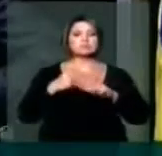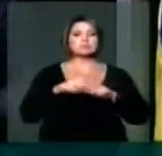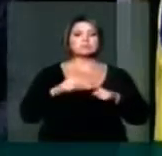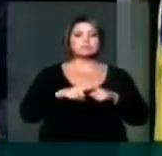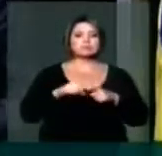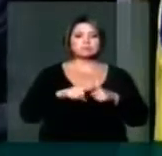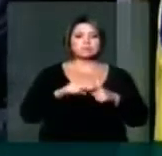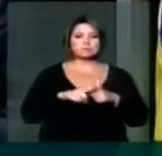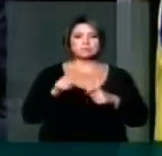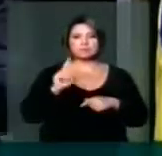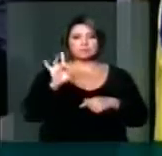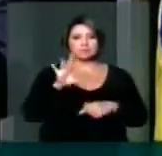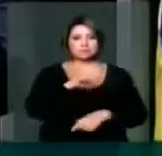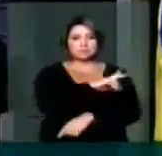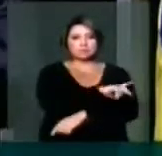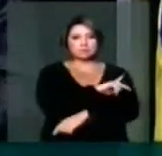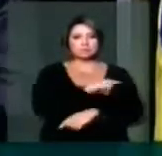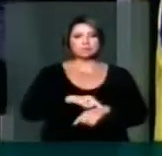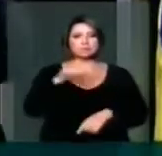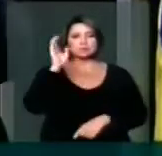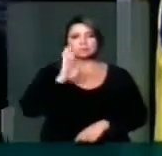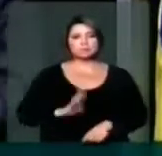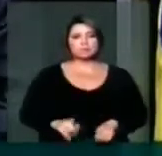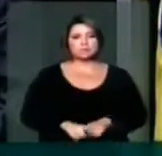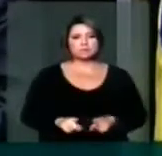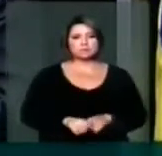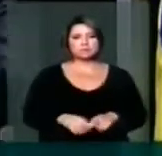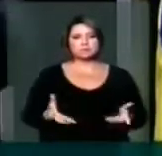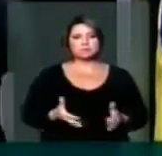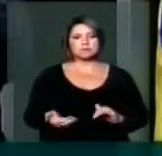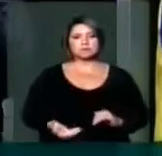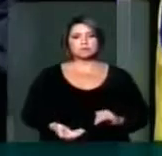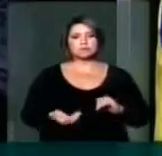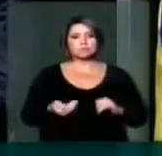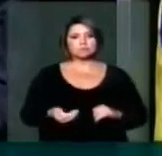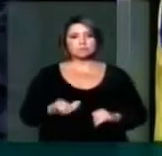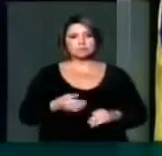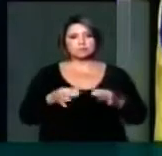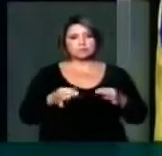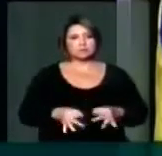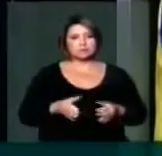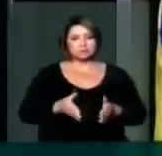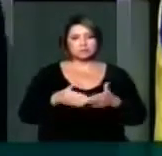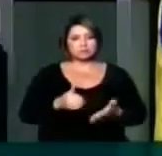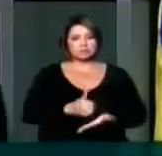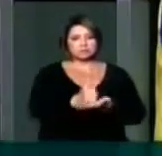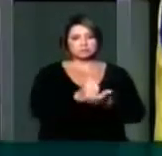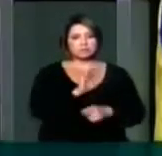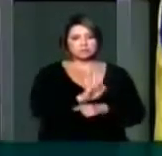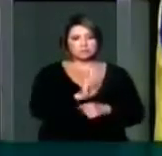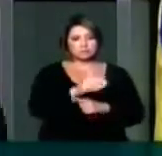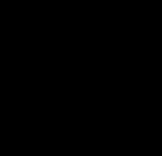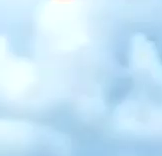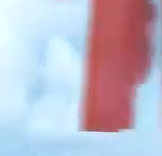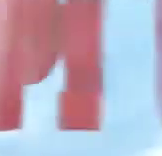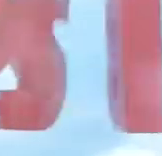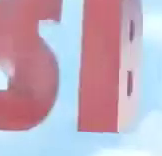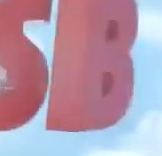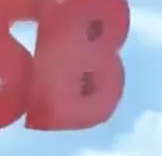problema, que não é só do Piauí, é do Brasil inteiro e a Câmara dos Deputados tem que ser solidária. Muito obrigado, senhor presidente.